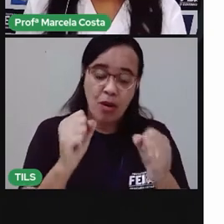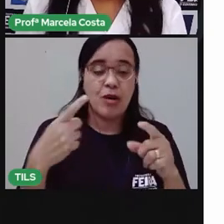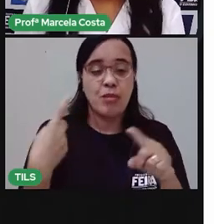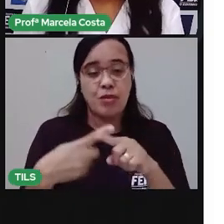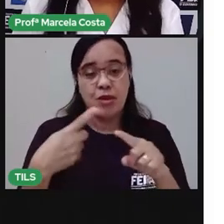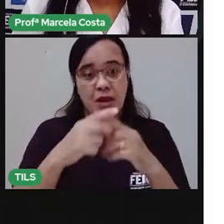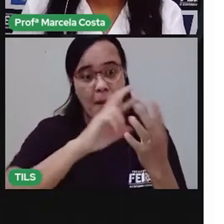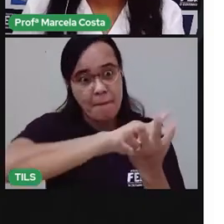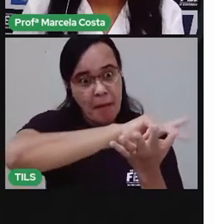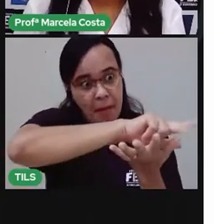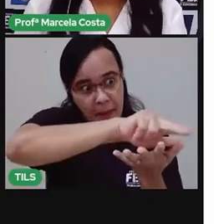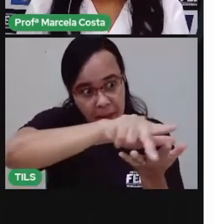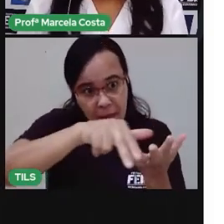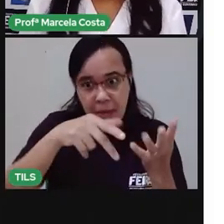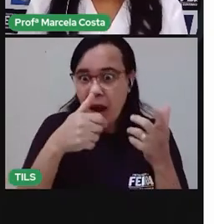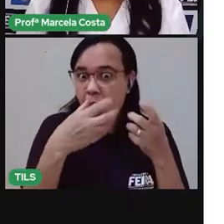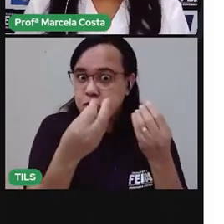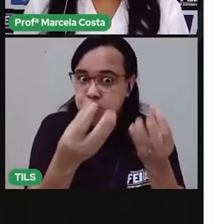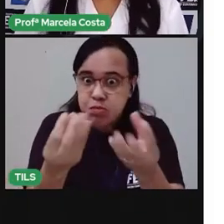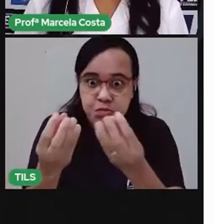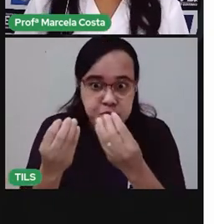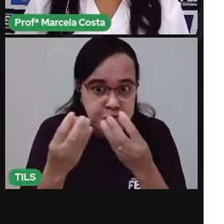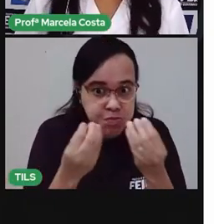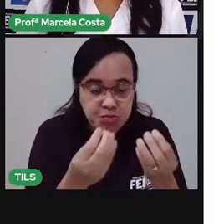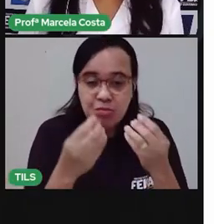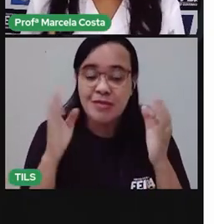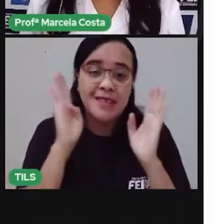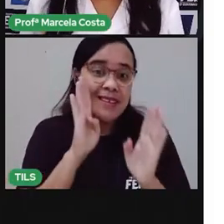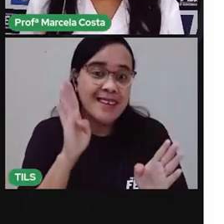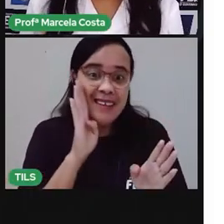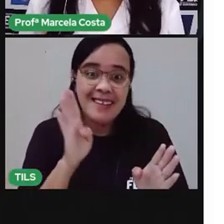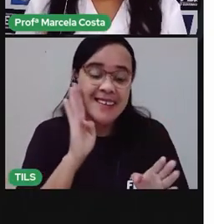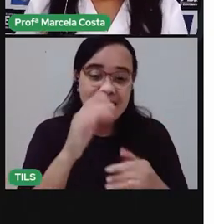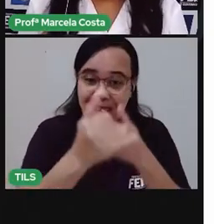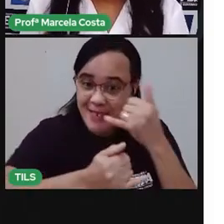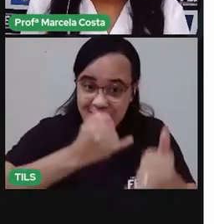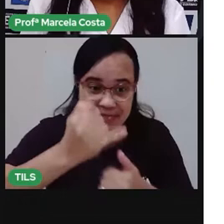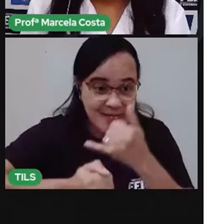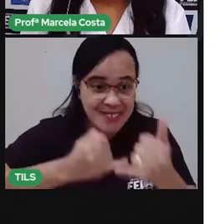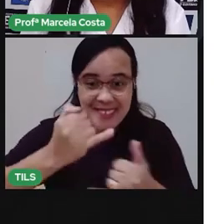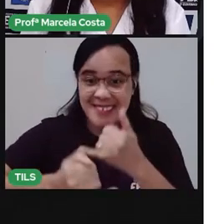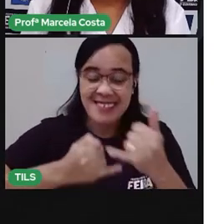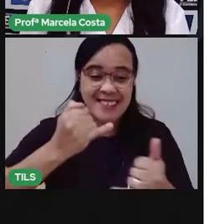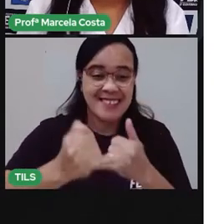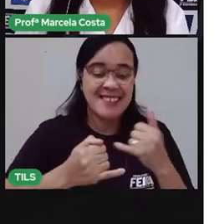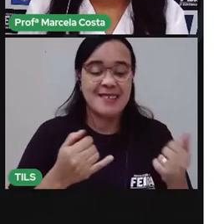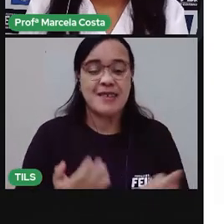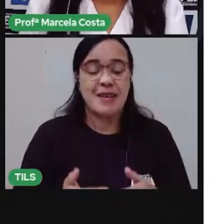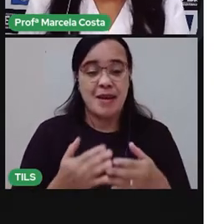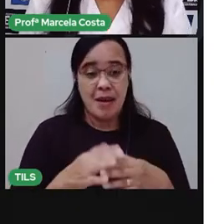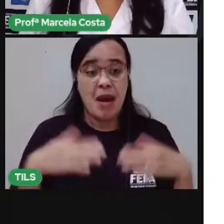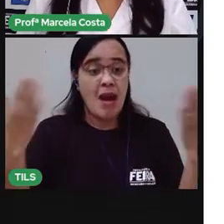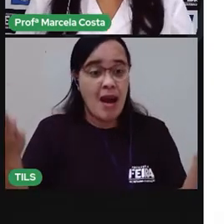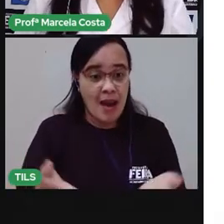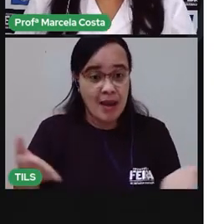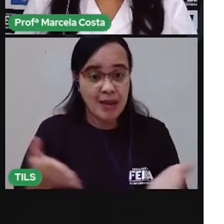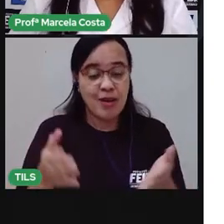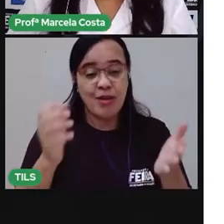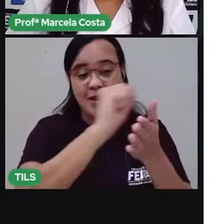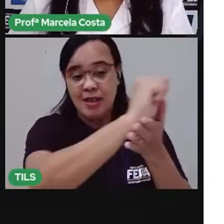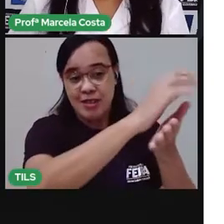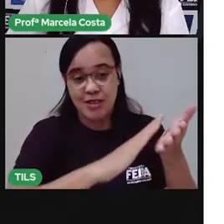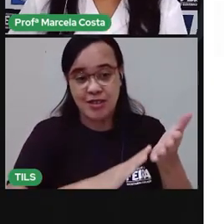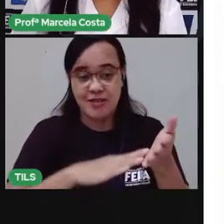naquele jogo e você vai se divertir e aprender ao mesmo tempo. Ó, que legal. Agora, vamos olhar aqui a atividade